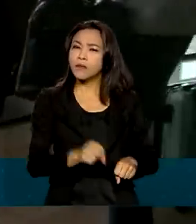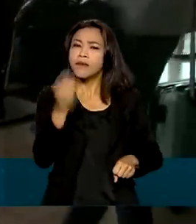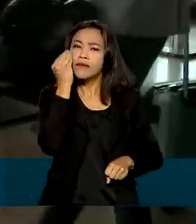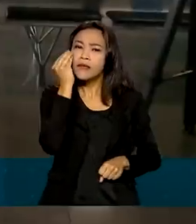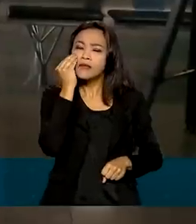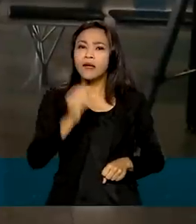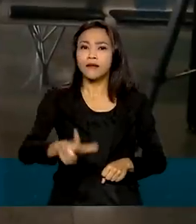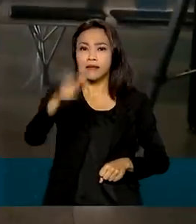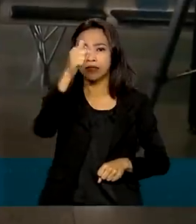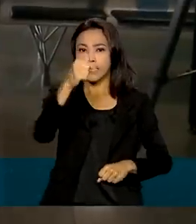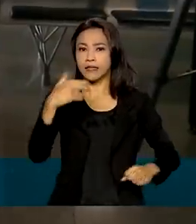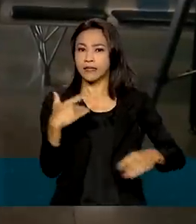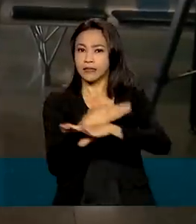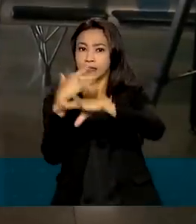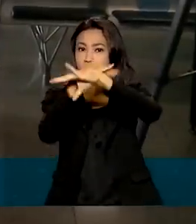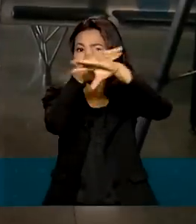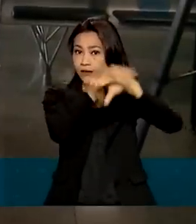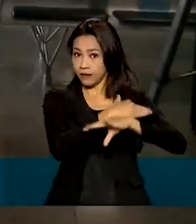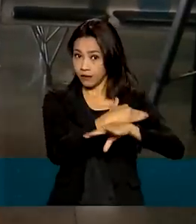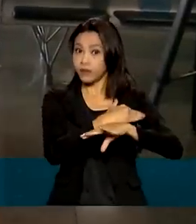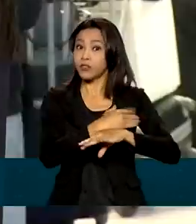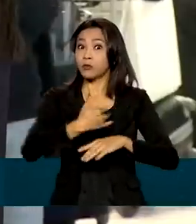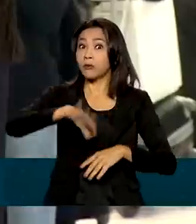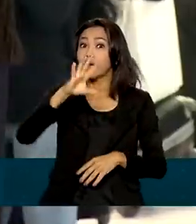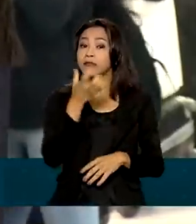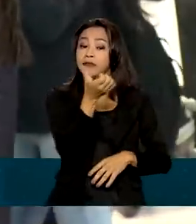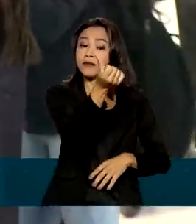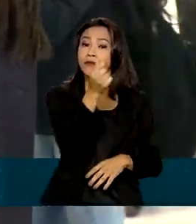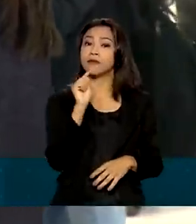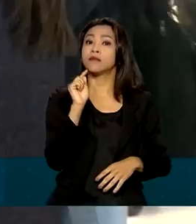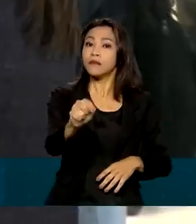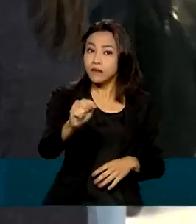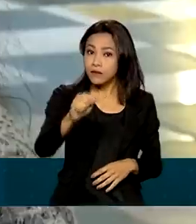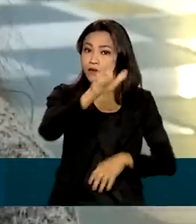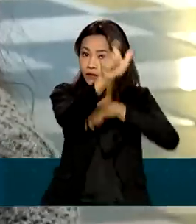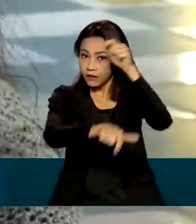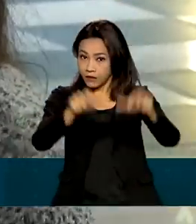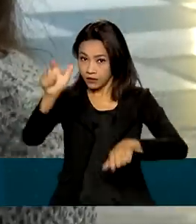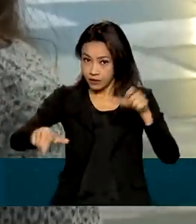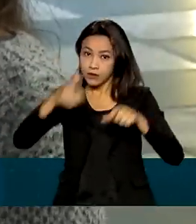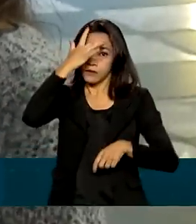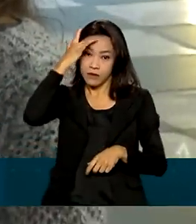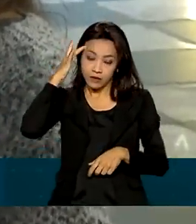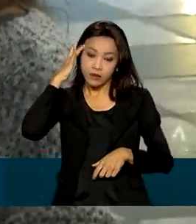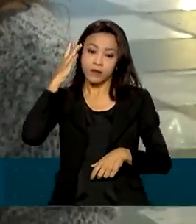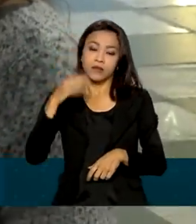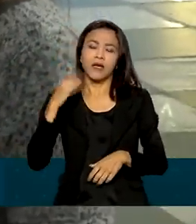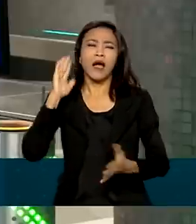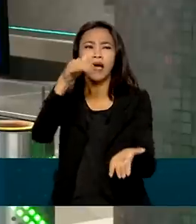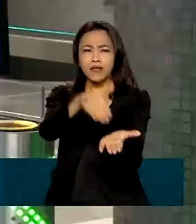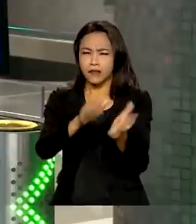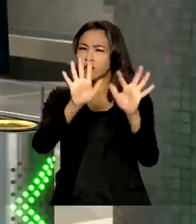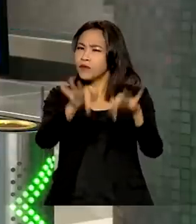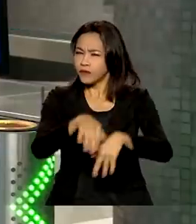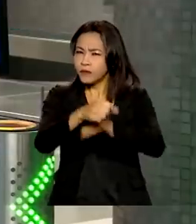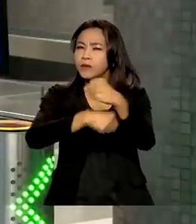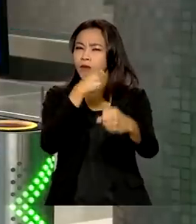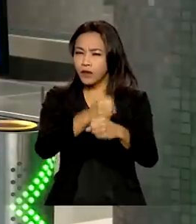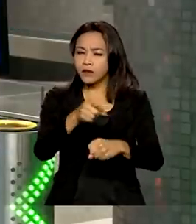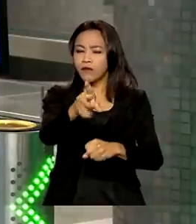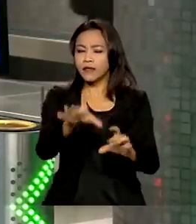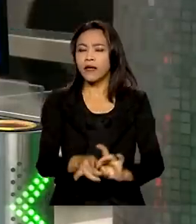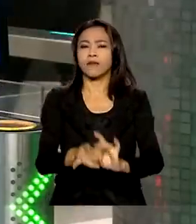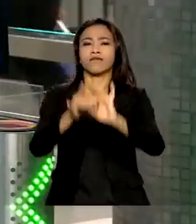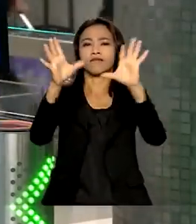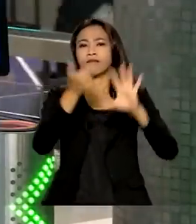sete cidades do país, com mais de 6 mil passageiros e tripulantes. Segundo o governo, até o fim do ano, a tecnologia vai estar disponível